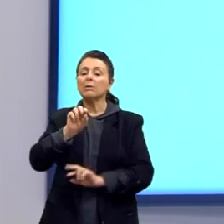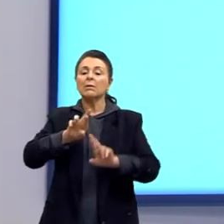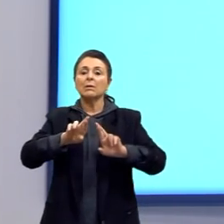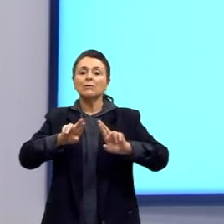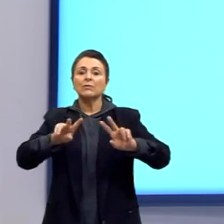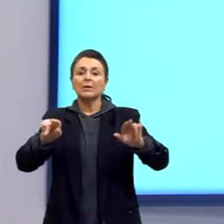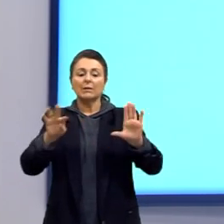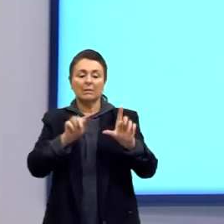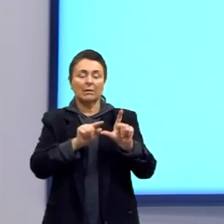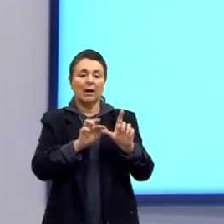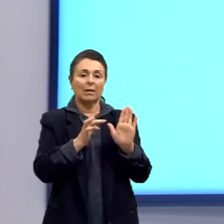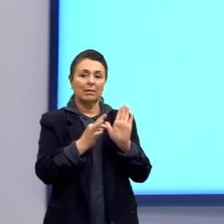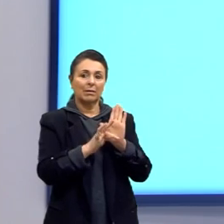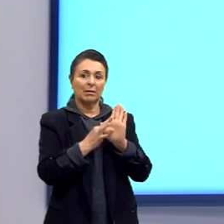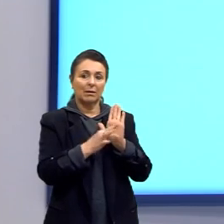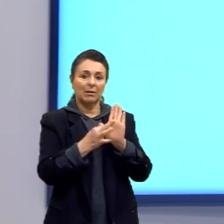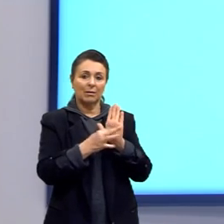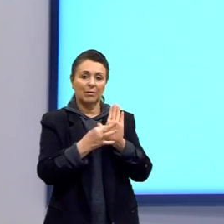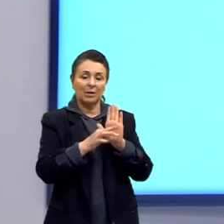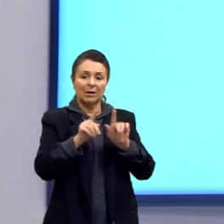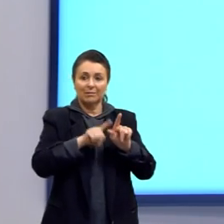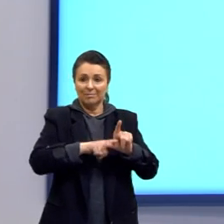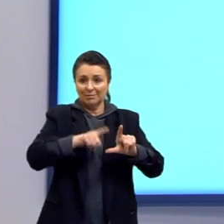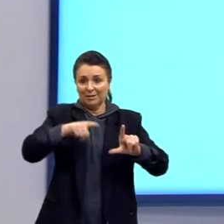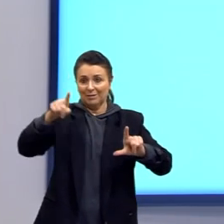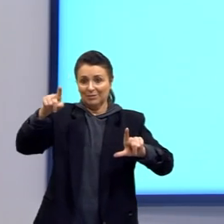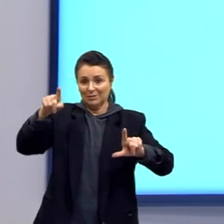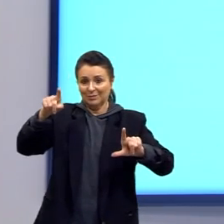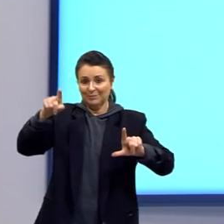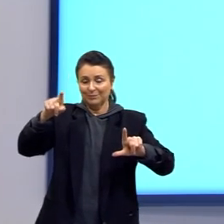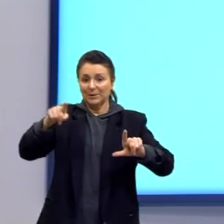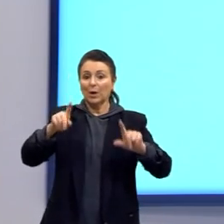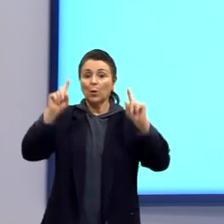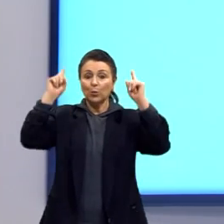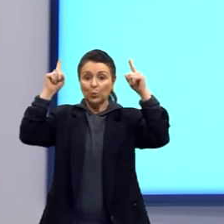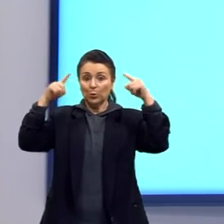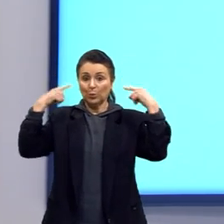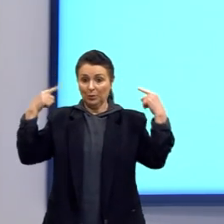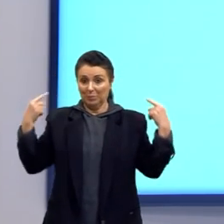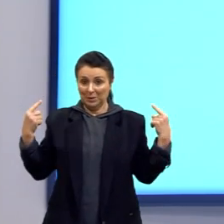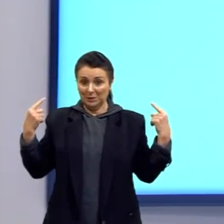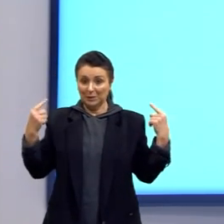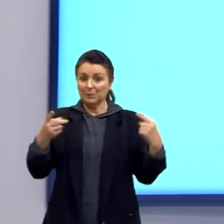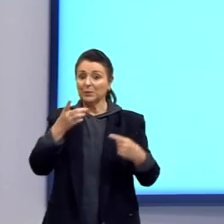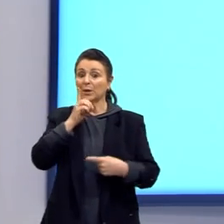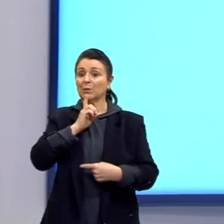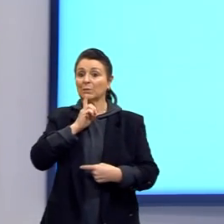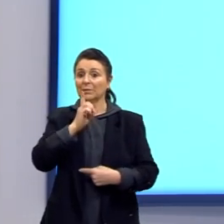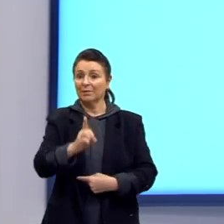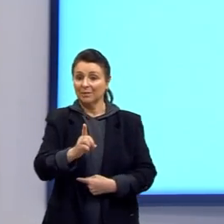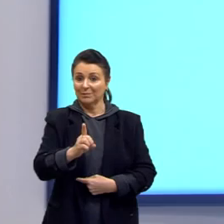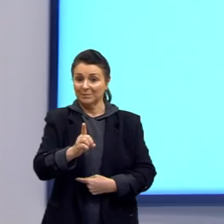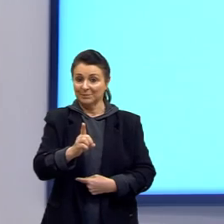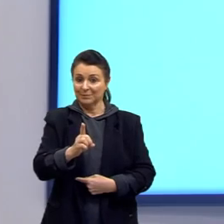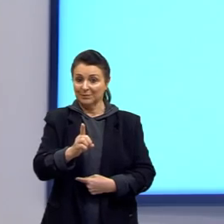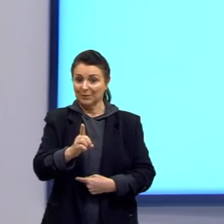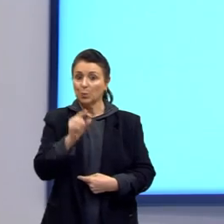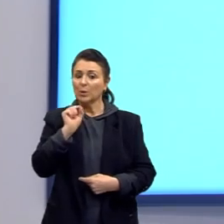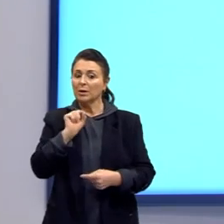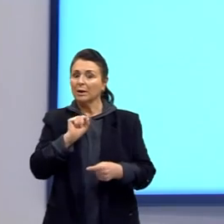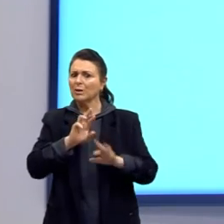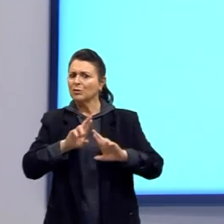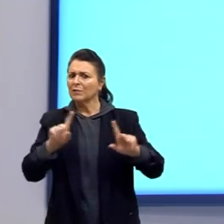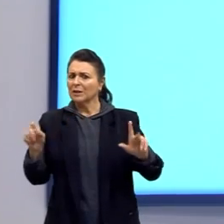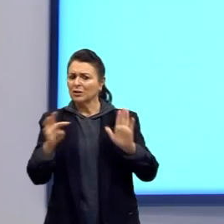teoria da evolução de acordo com Lamarck e de acordo com Darwin. Então, aqui é um exemplo